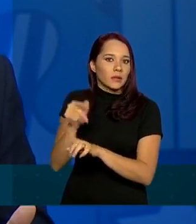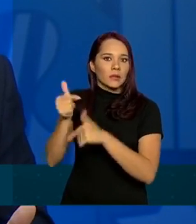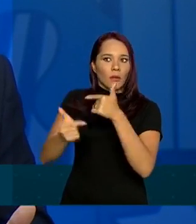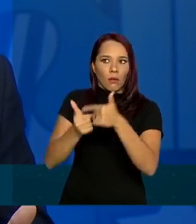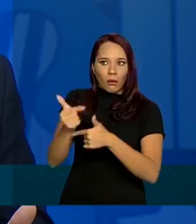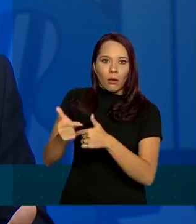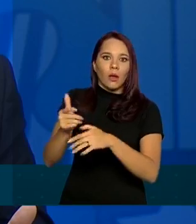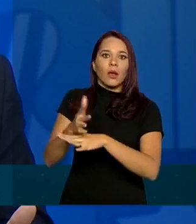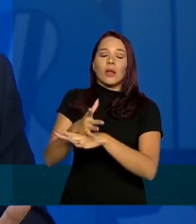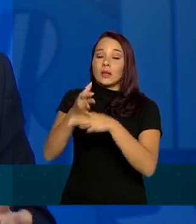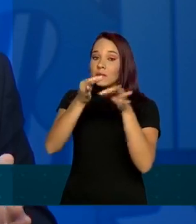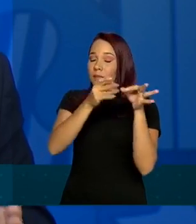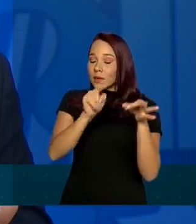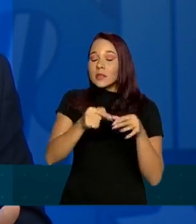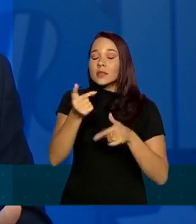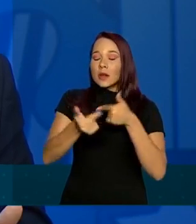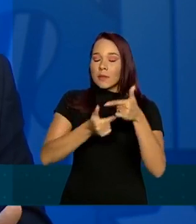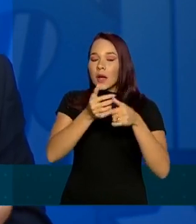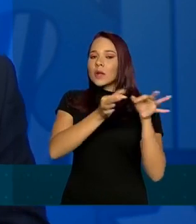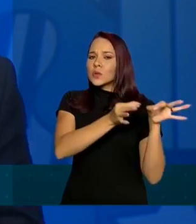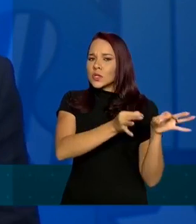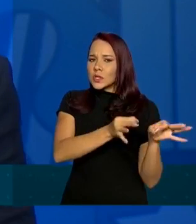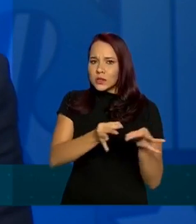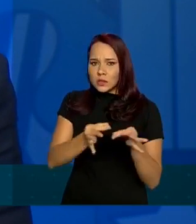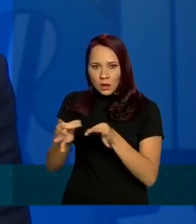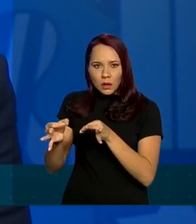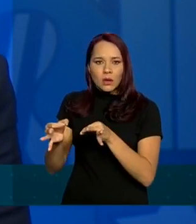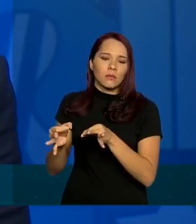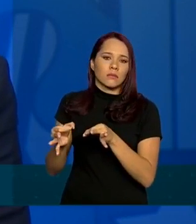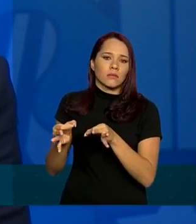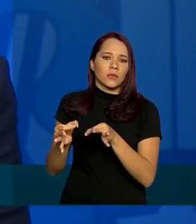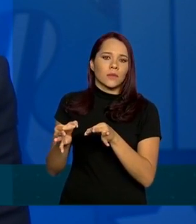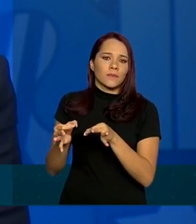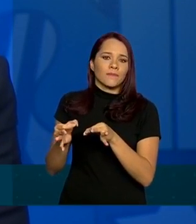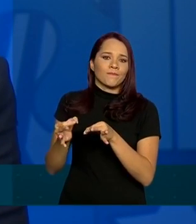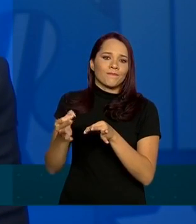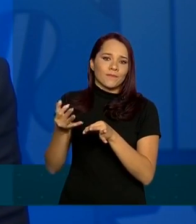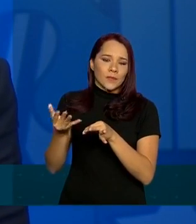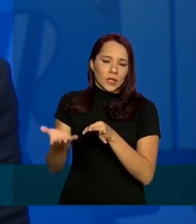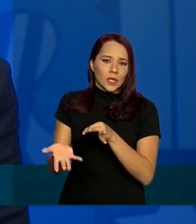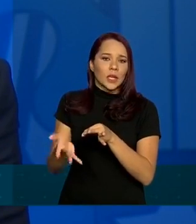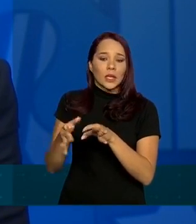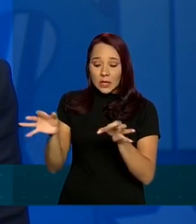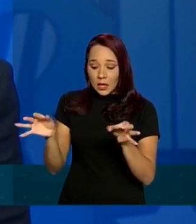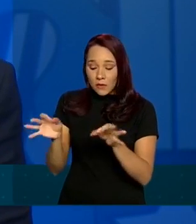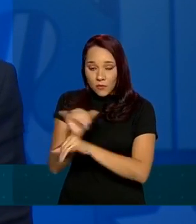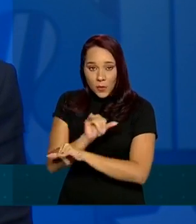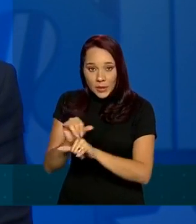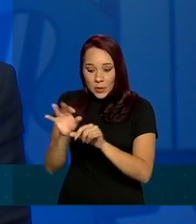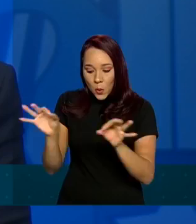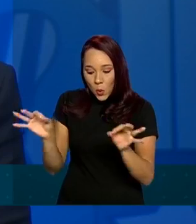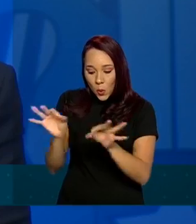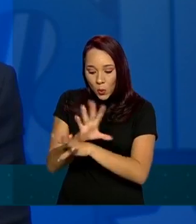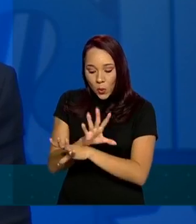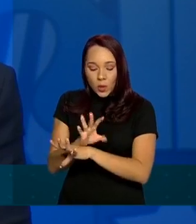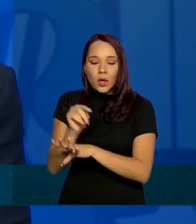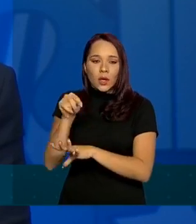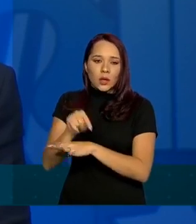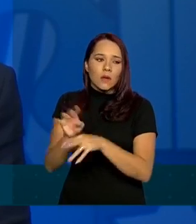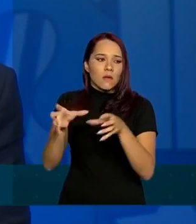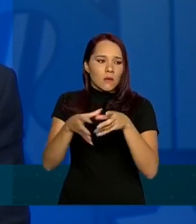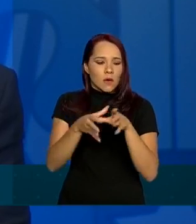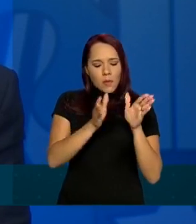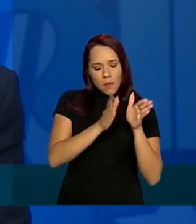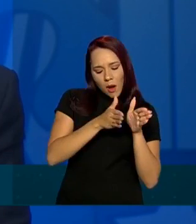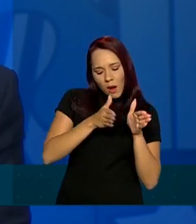trabalhem de forma correta o mais pronto possível e aí concluam as informações e a equipe está lá fazendo